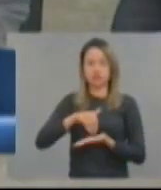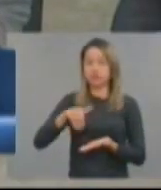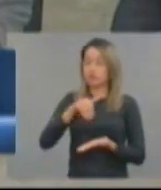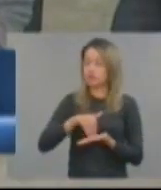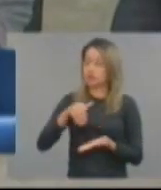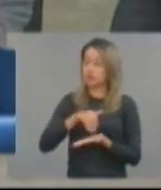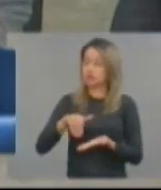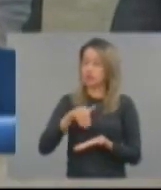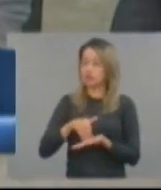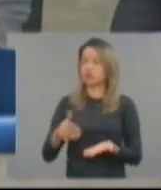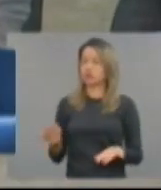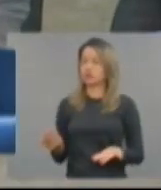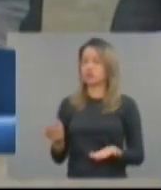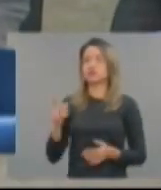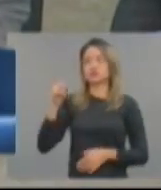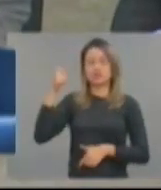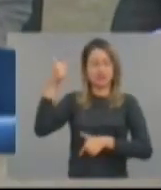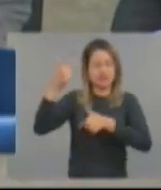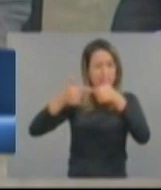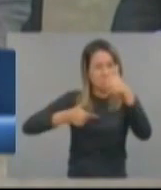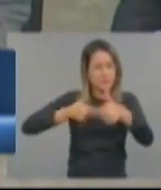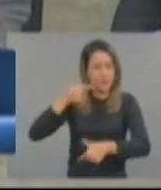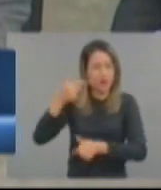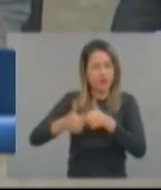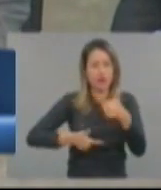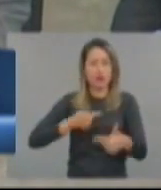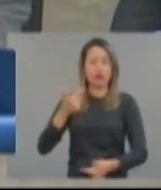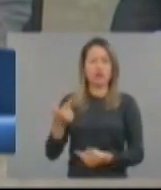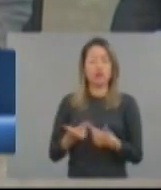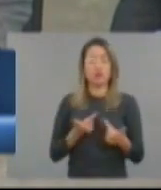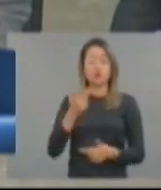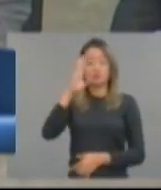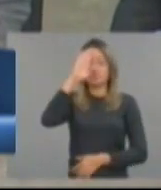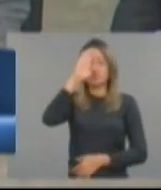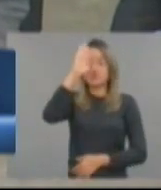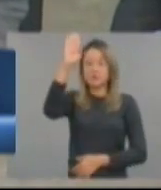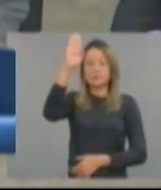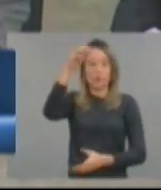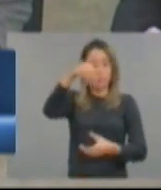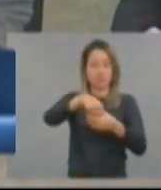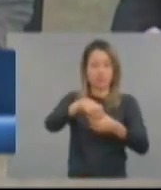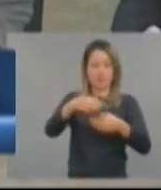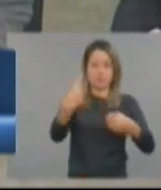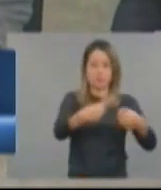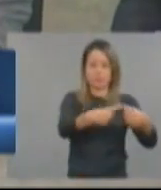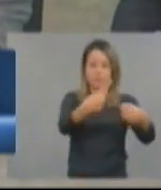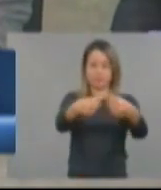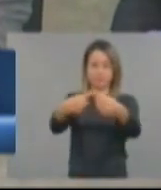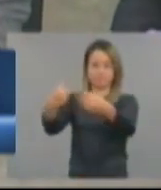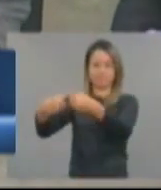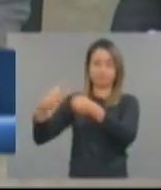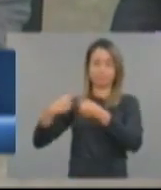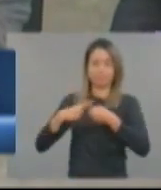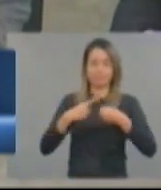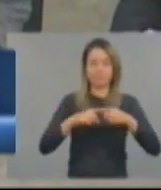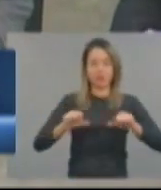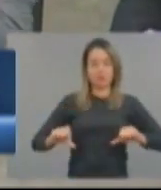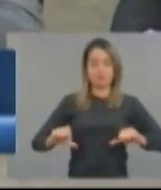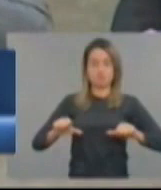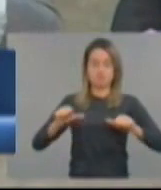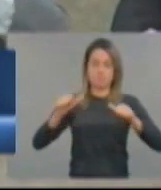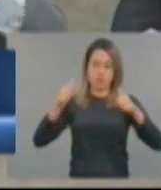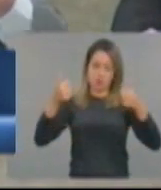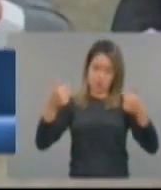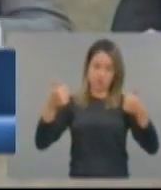vem trabalhando junto aos municípios do estado do Ceará para o melhoramento e a melhor